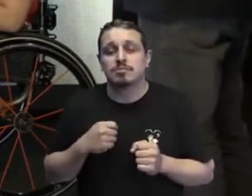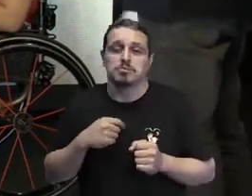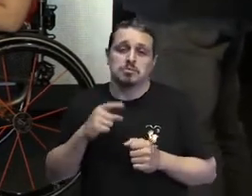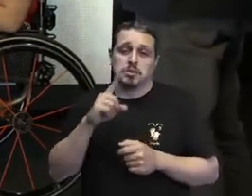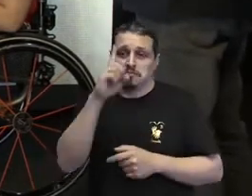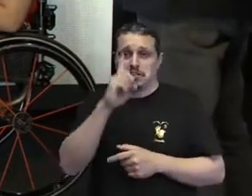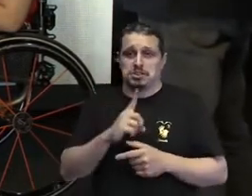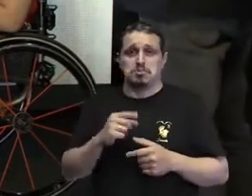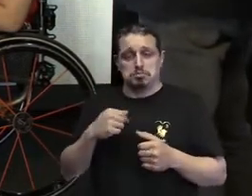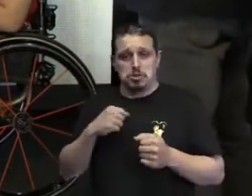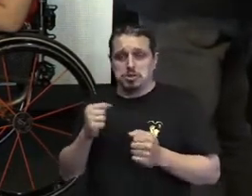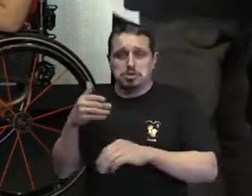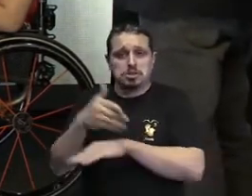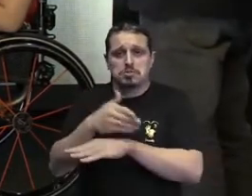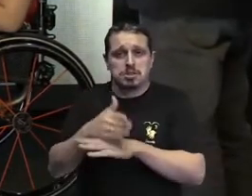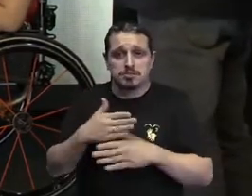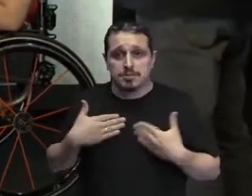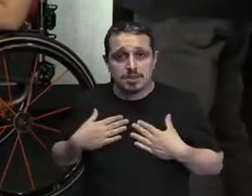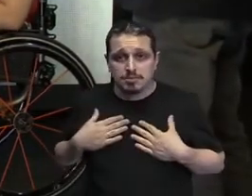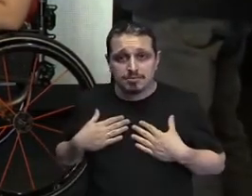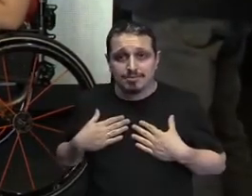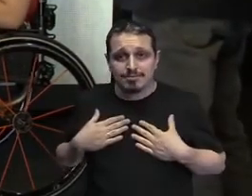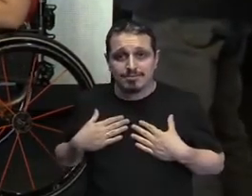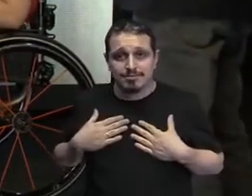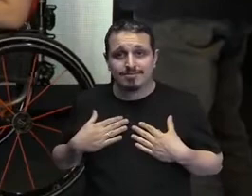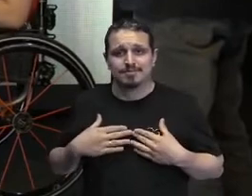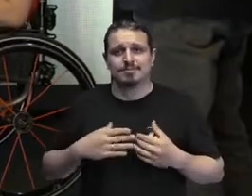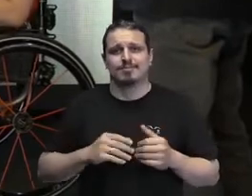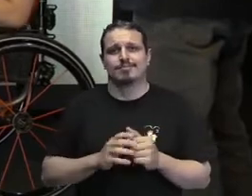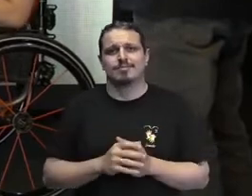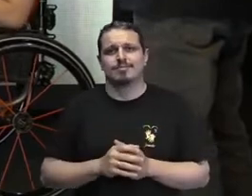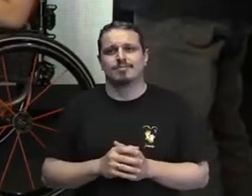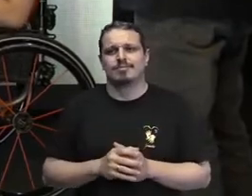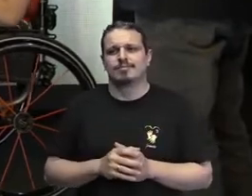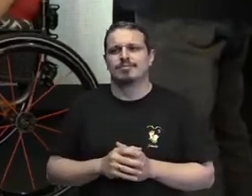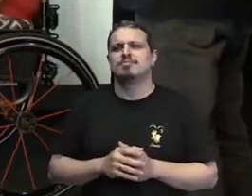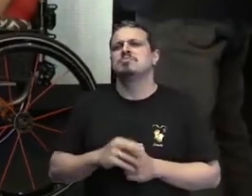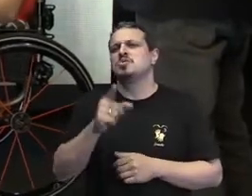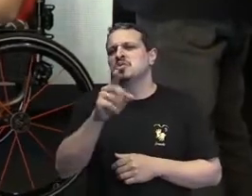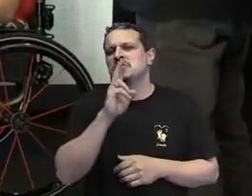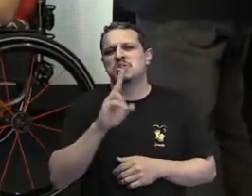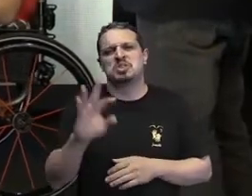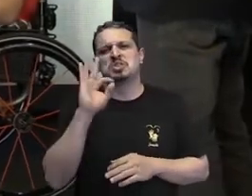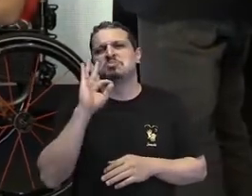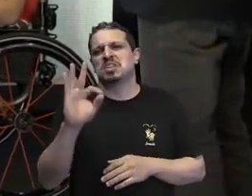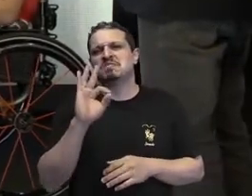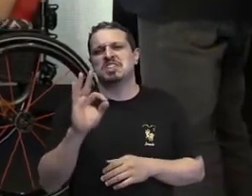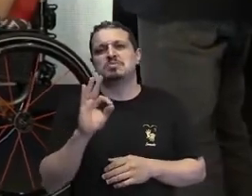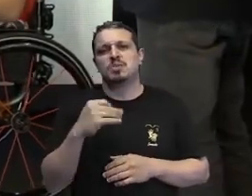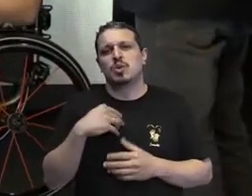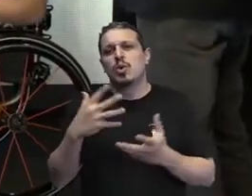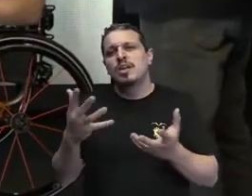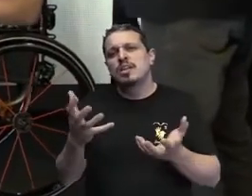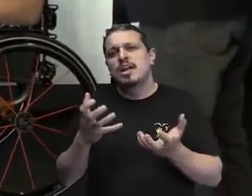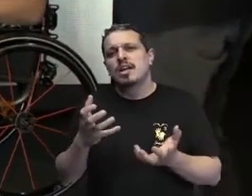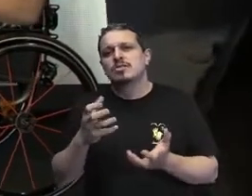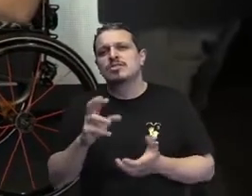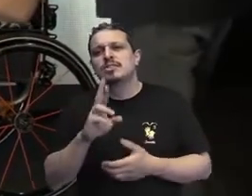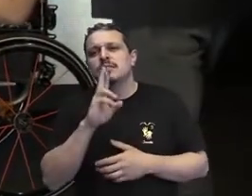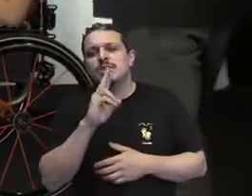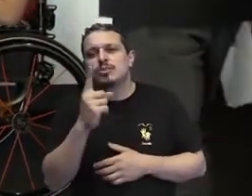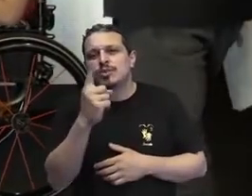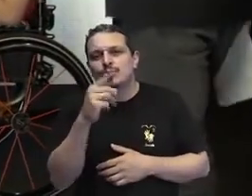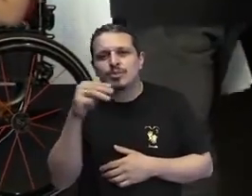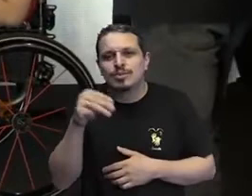e é isso. Mari, super respondido. Obrigado demais. Eu queria te deixar numa roubada de ter que responder em um minuto.